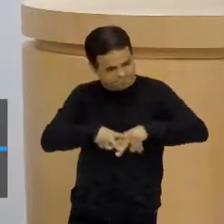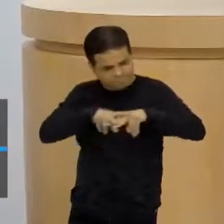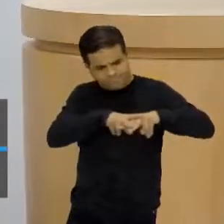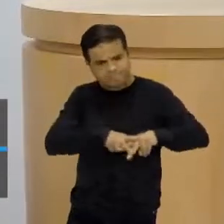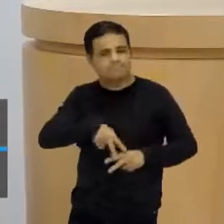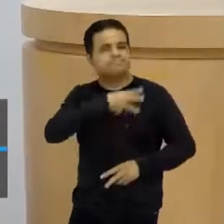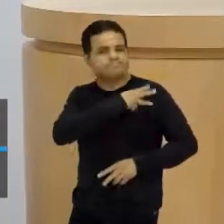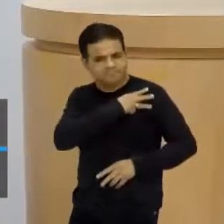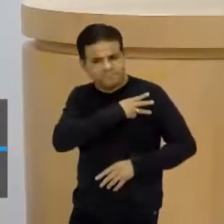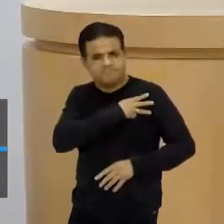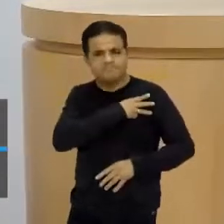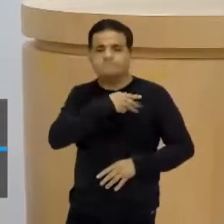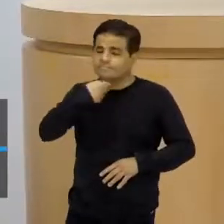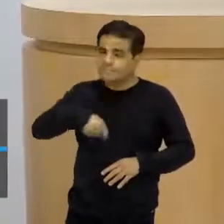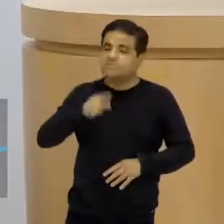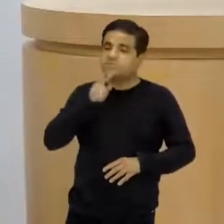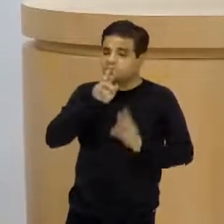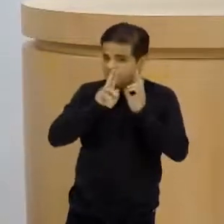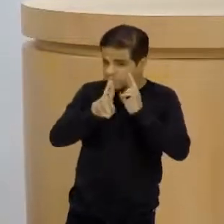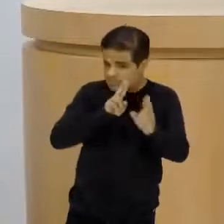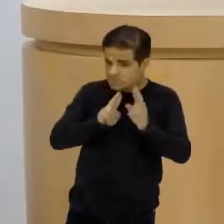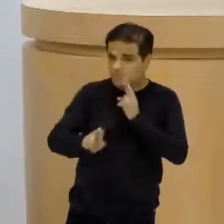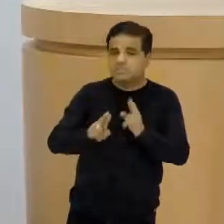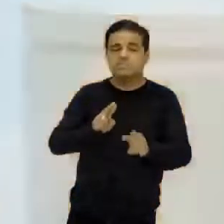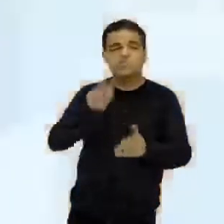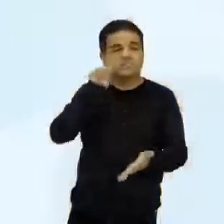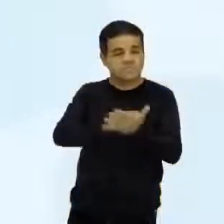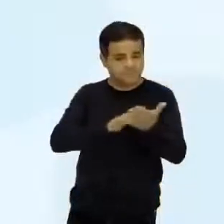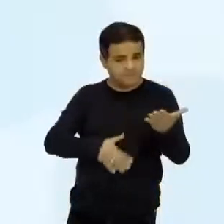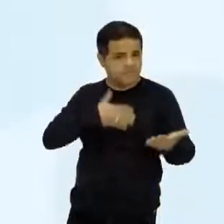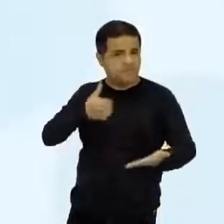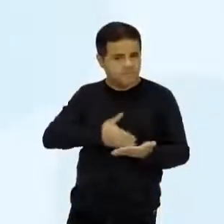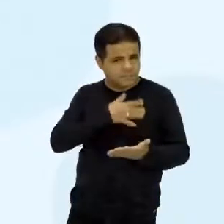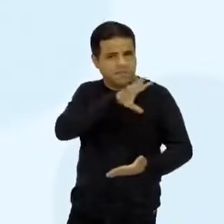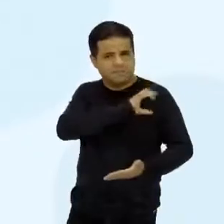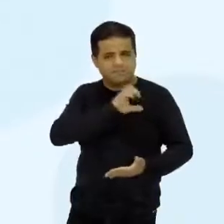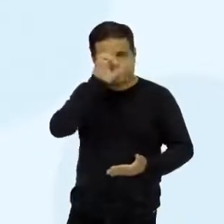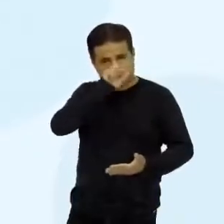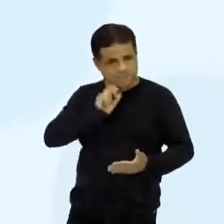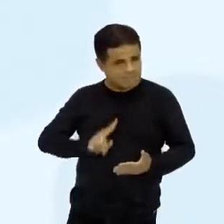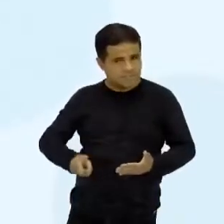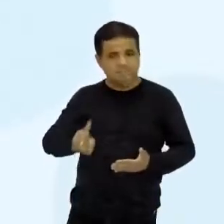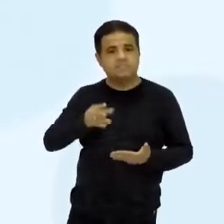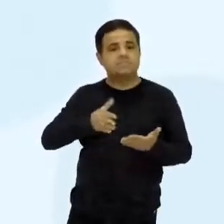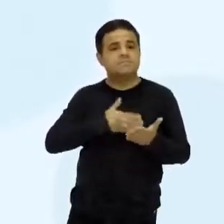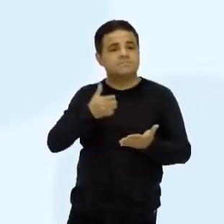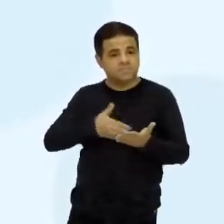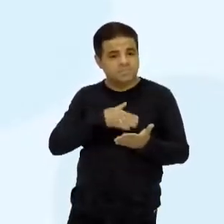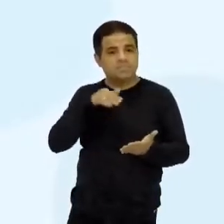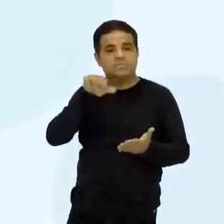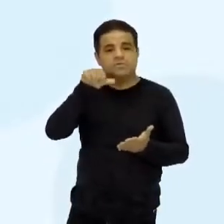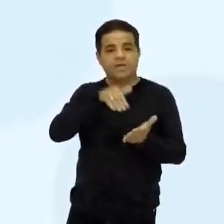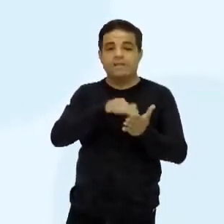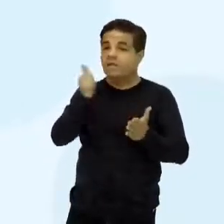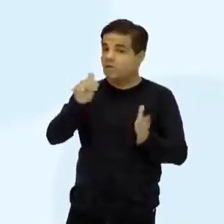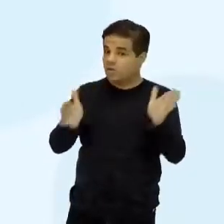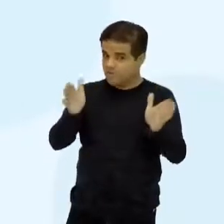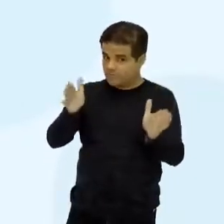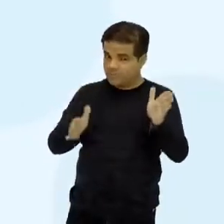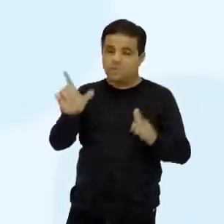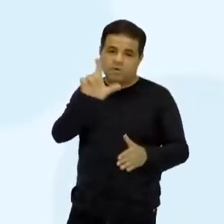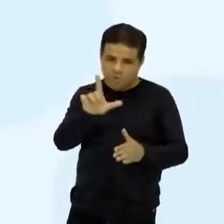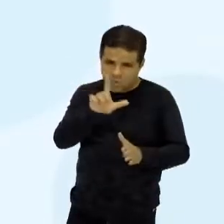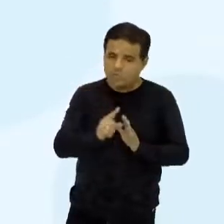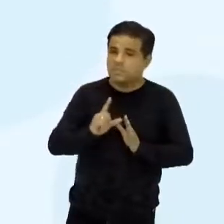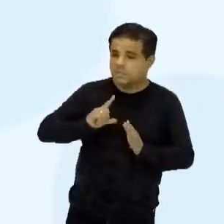série maravilhosa. Vocês vão responder as atividades do caderno do Aluno Aprender, sempre em volume 3, das páginas 9 a 11. E, é claro,